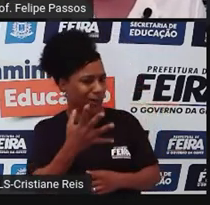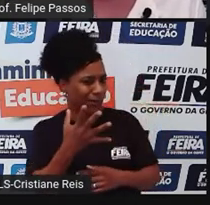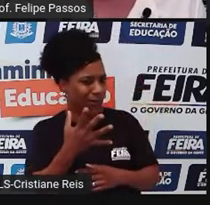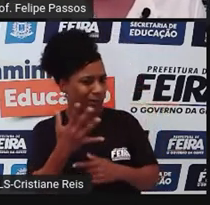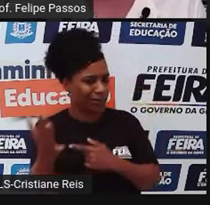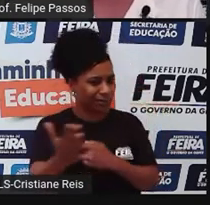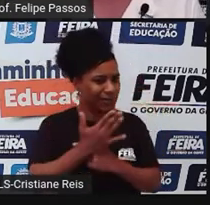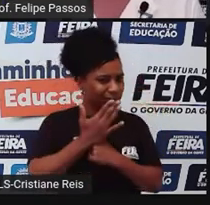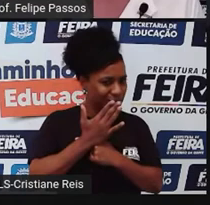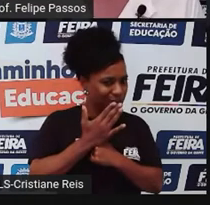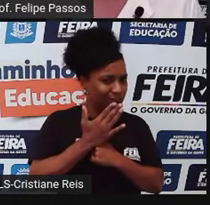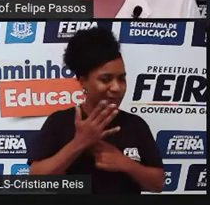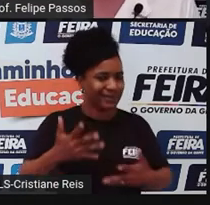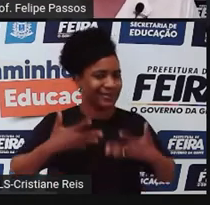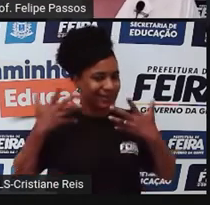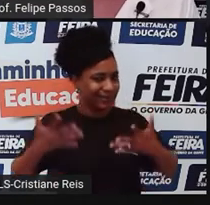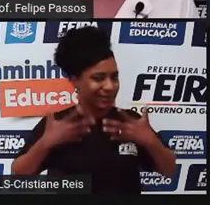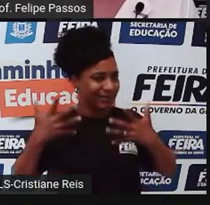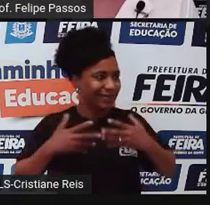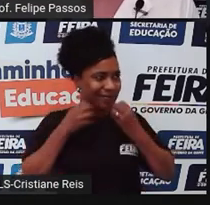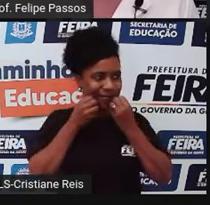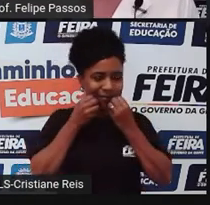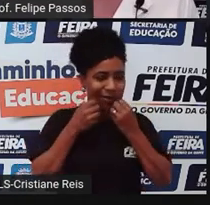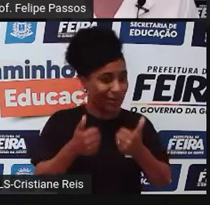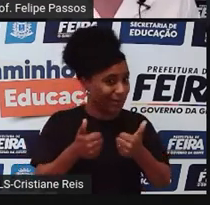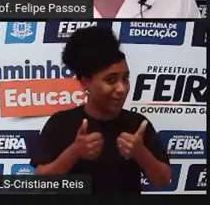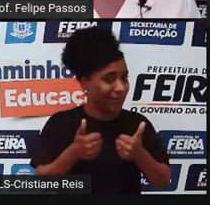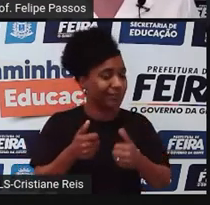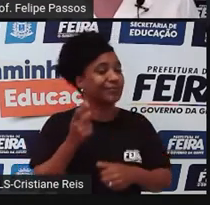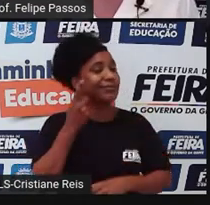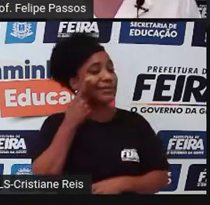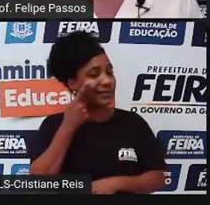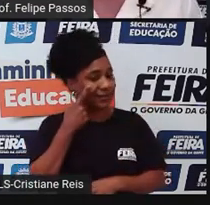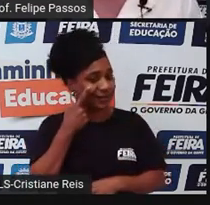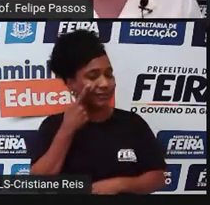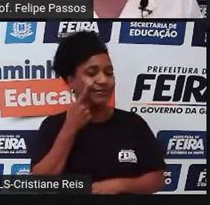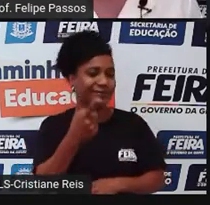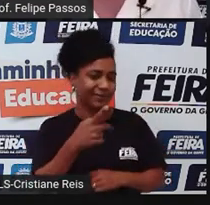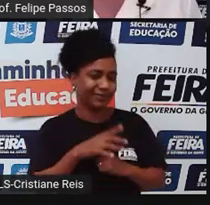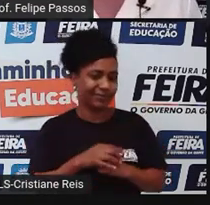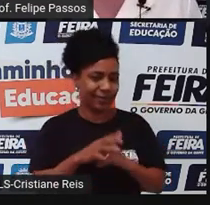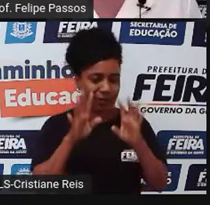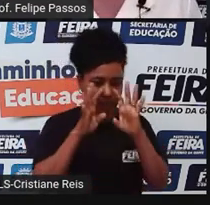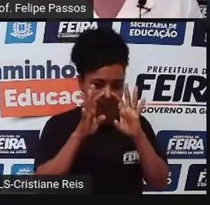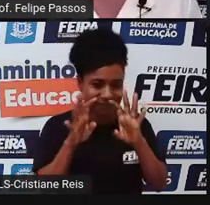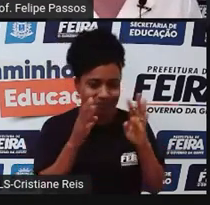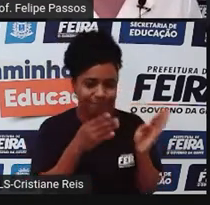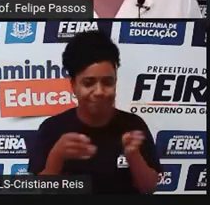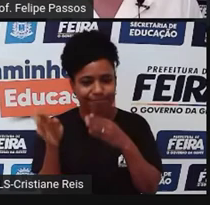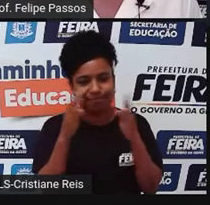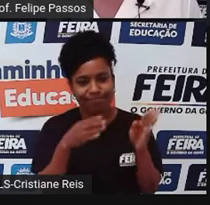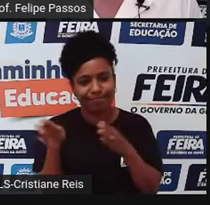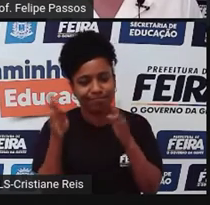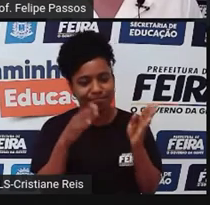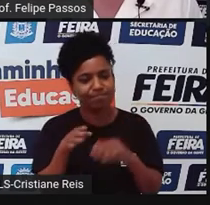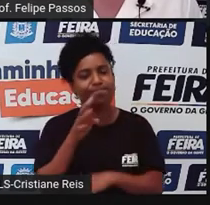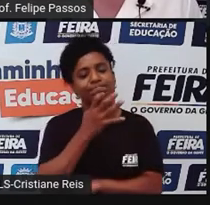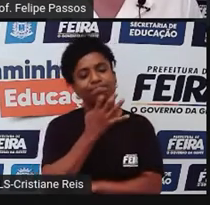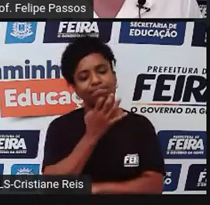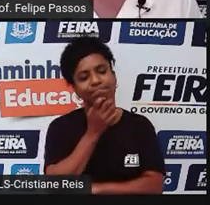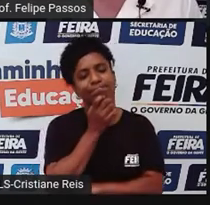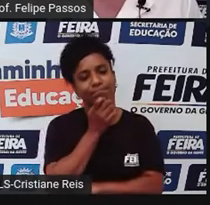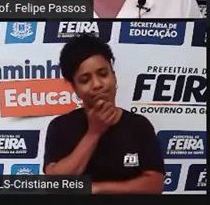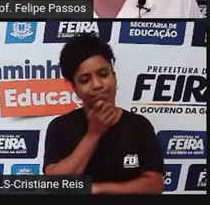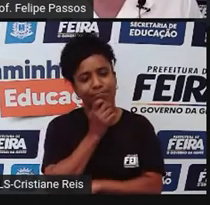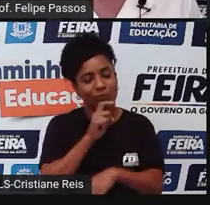Entretenimento é diversão, né, é algo que você parou ali para assistir e você gastou um tempo, né, você se